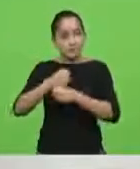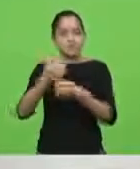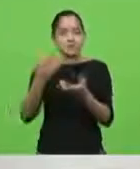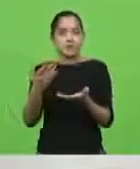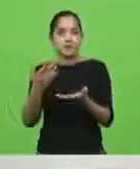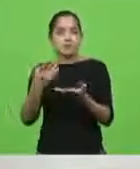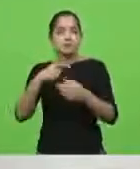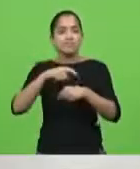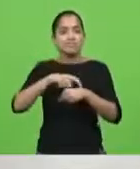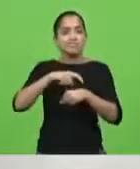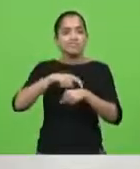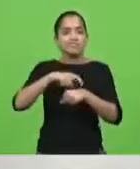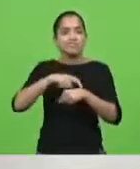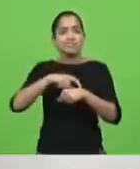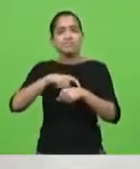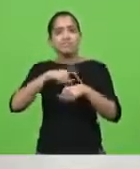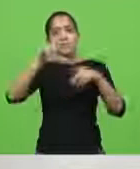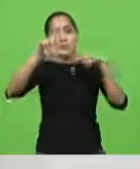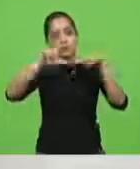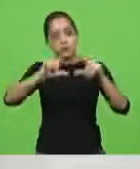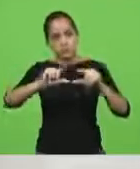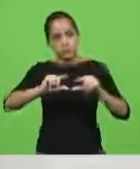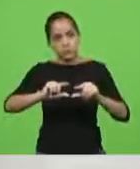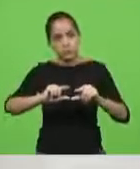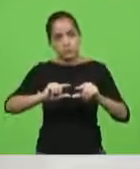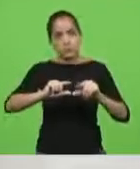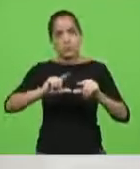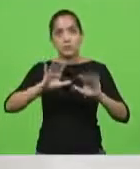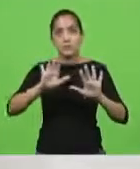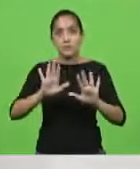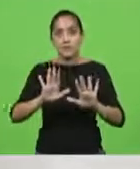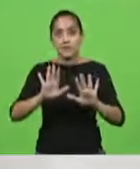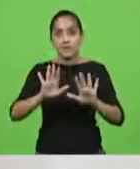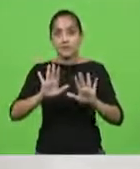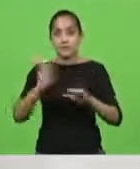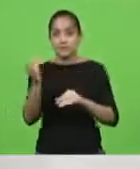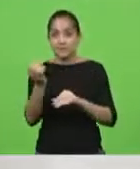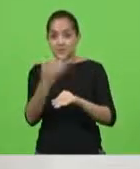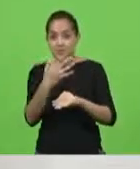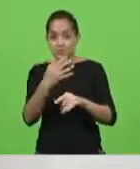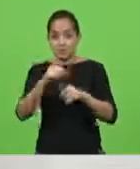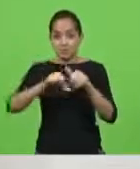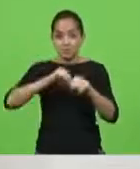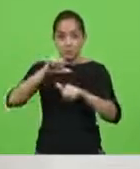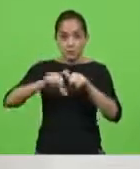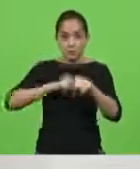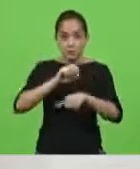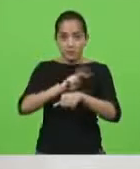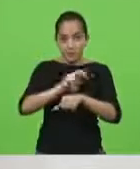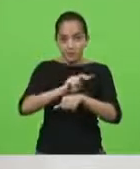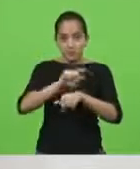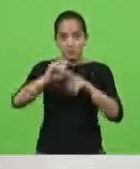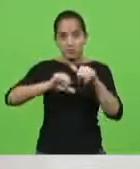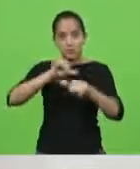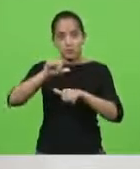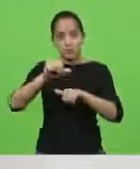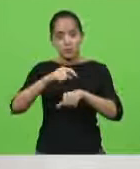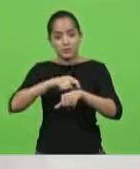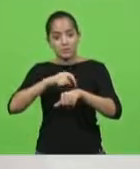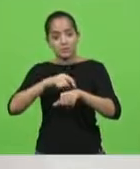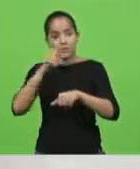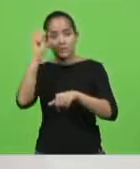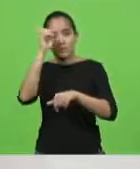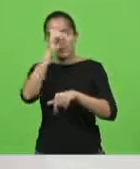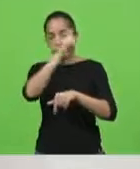nós tivemos decréscimo de curva. Com essas novas cepas e esse novo momento agressivo da